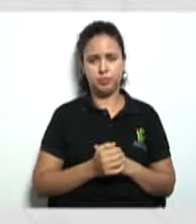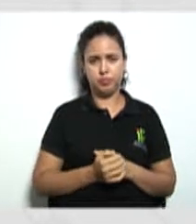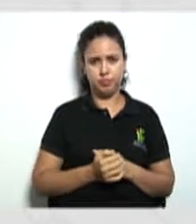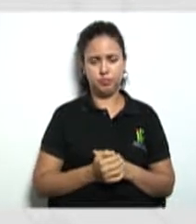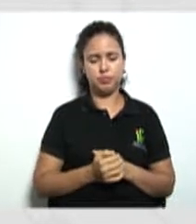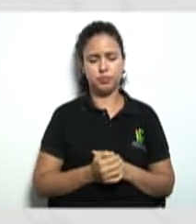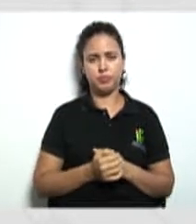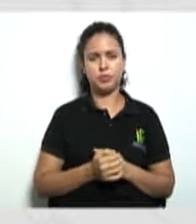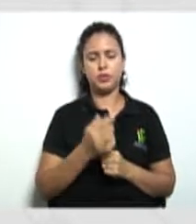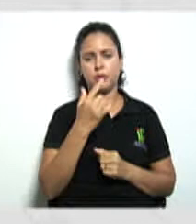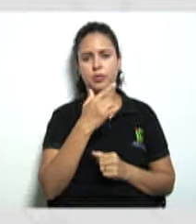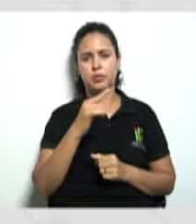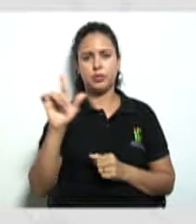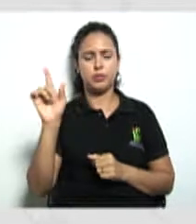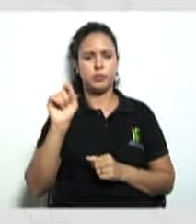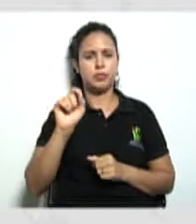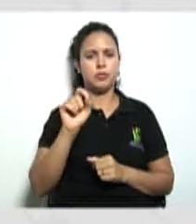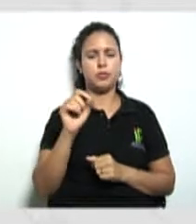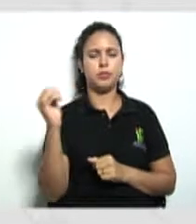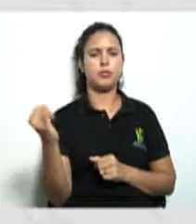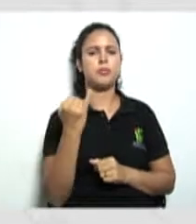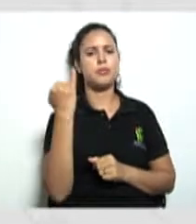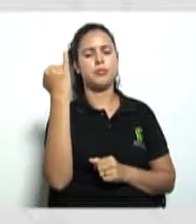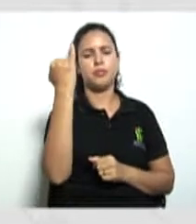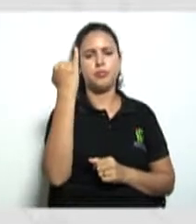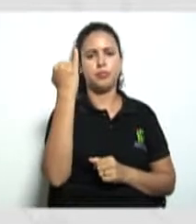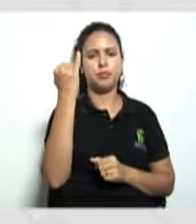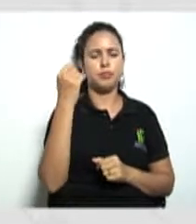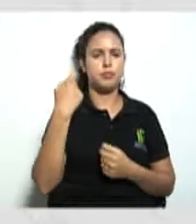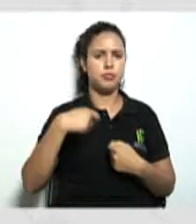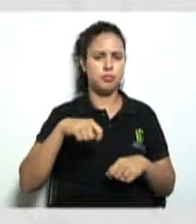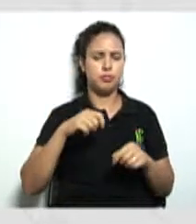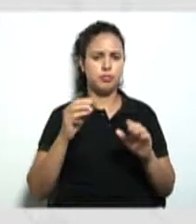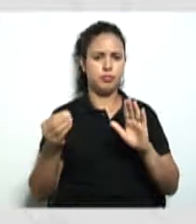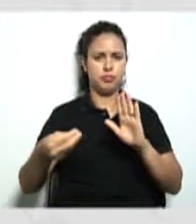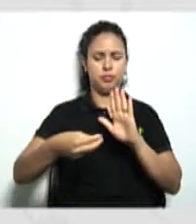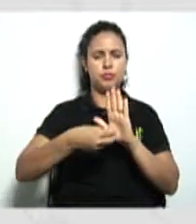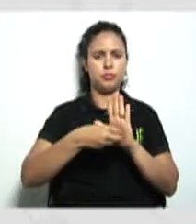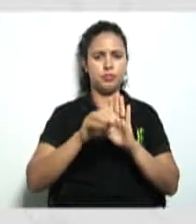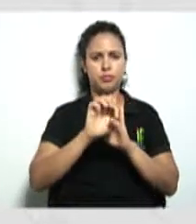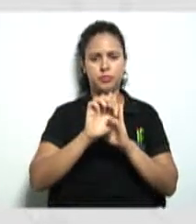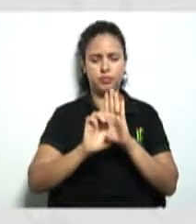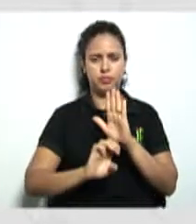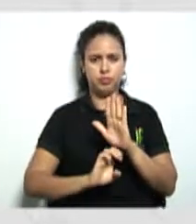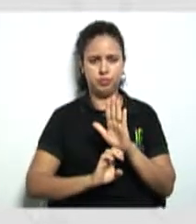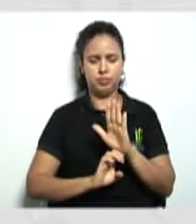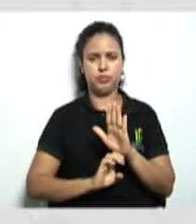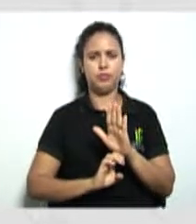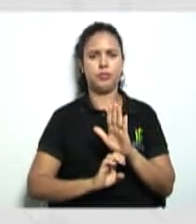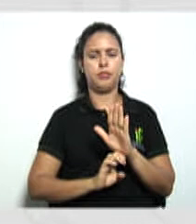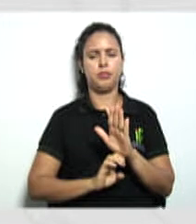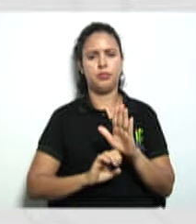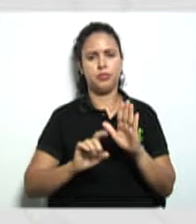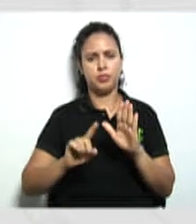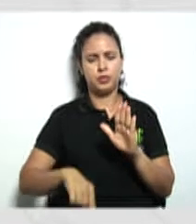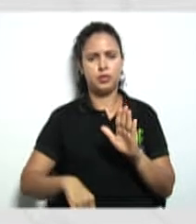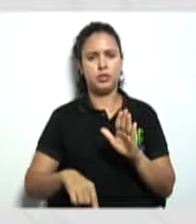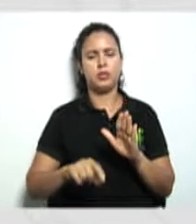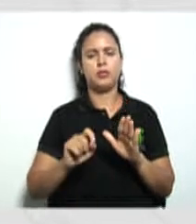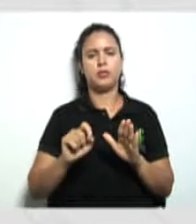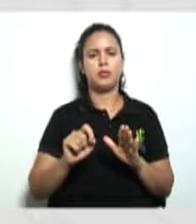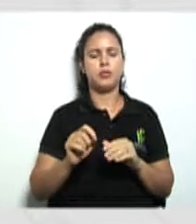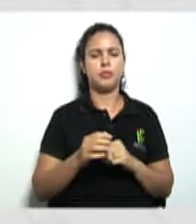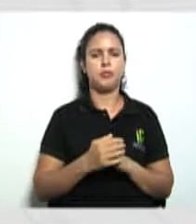outro ponto importante que isso tem que estar que vai estar delimitado dentro do estatuto a admissão